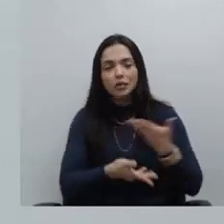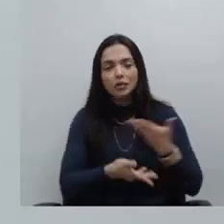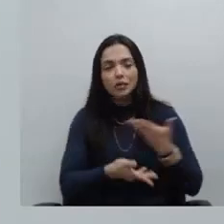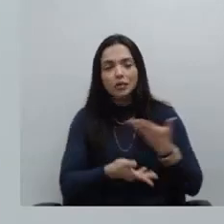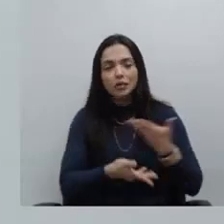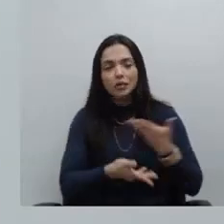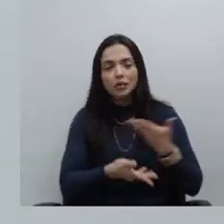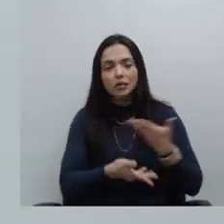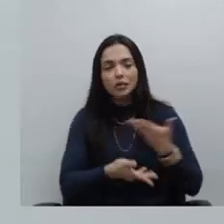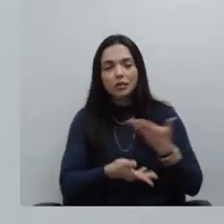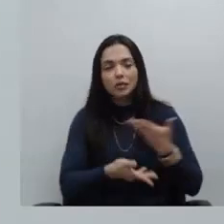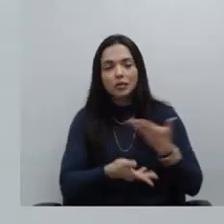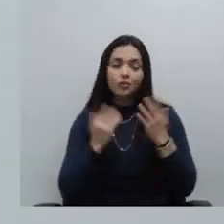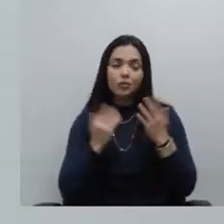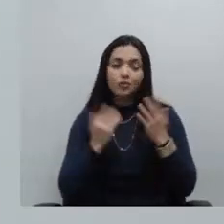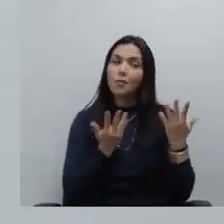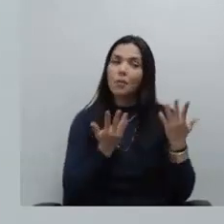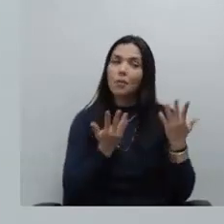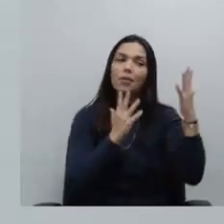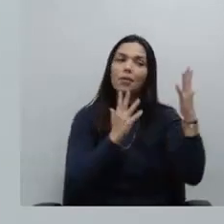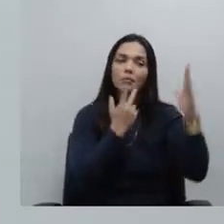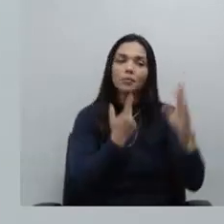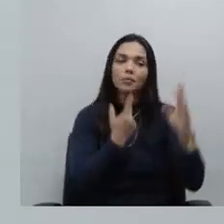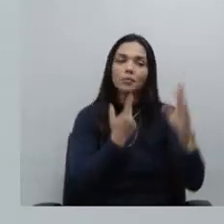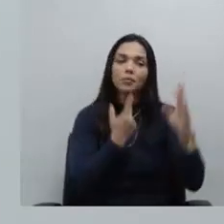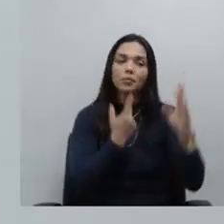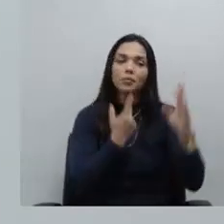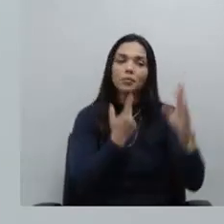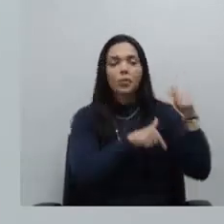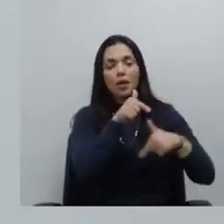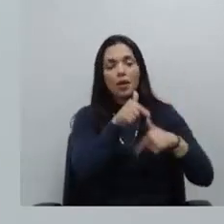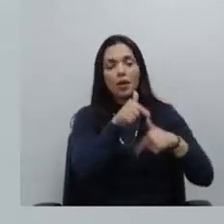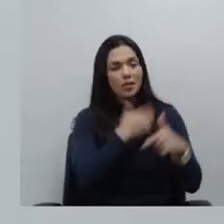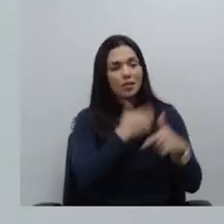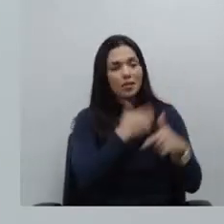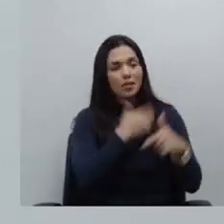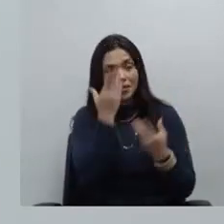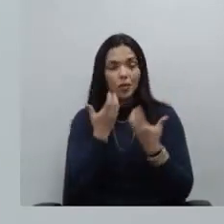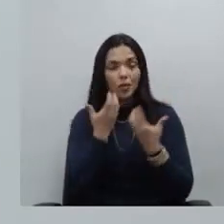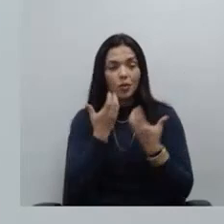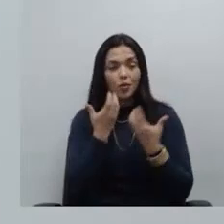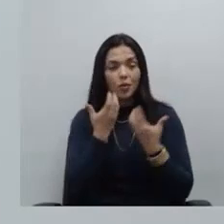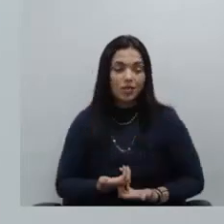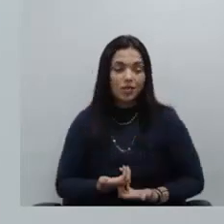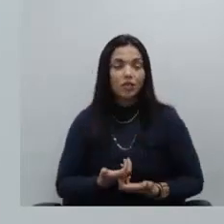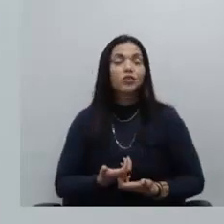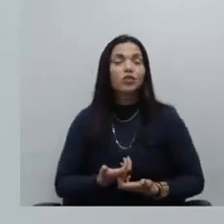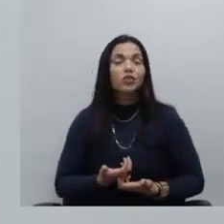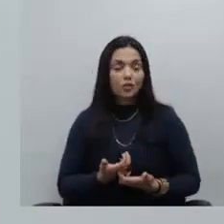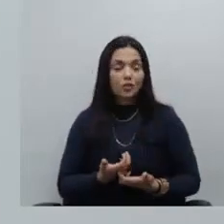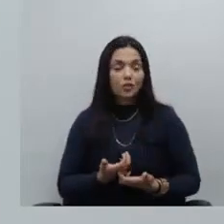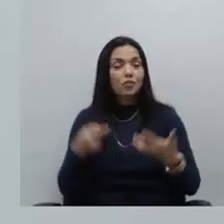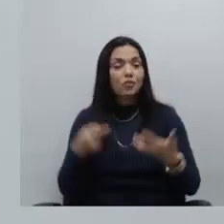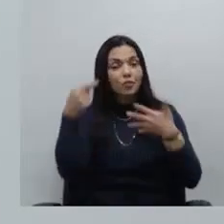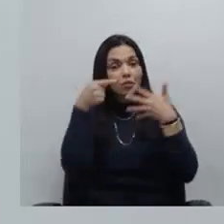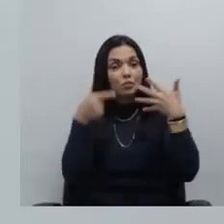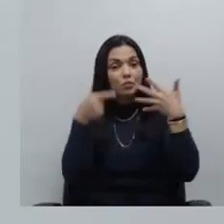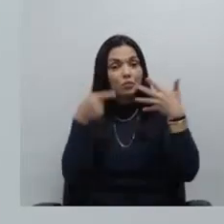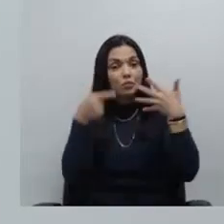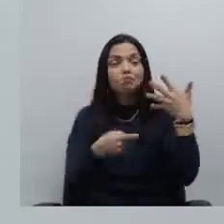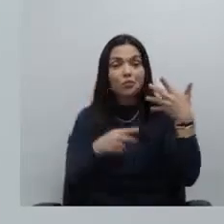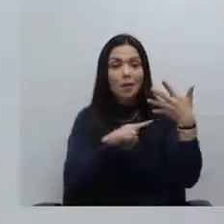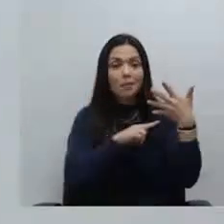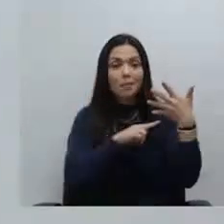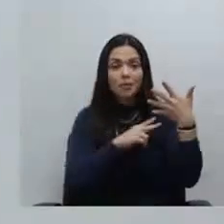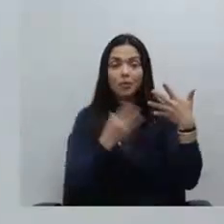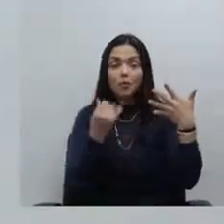instituição então parabenizar todo esse trabalho eu sei o quão cansativo isso é do ponto de vista pessoal quanta energia